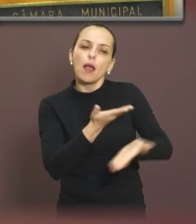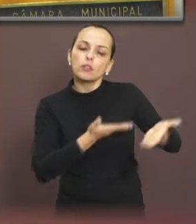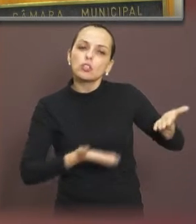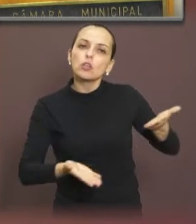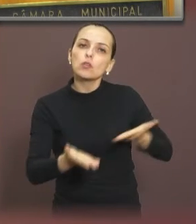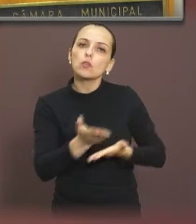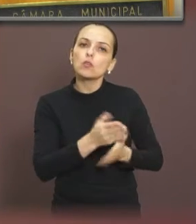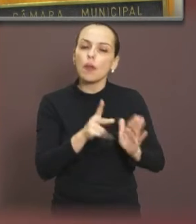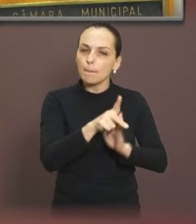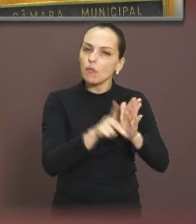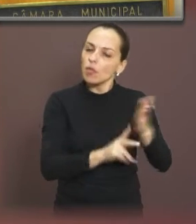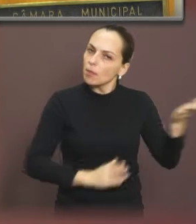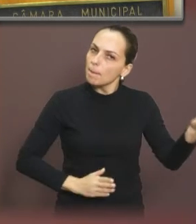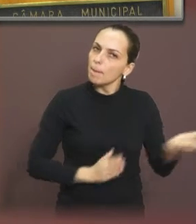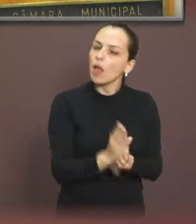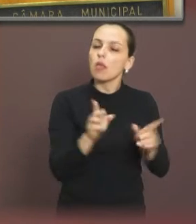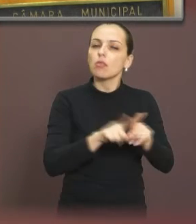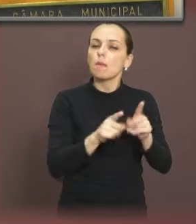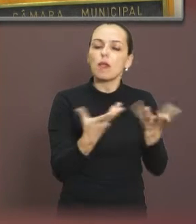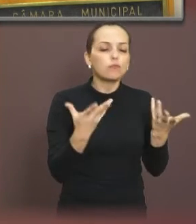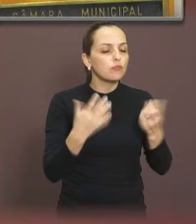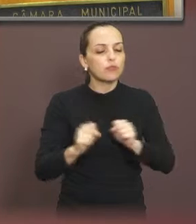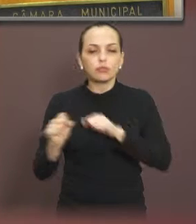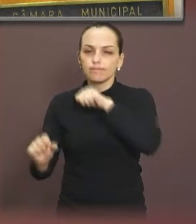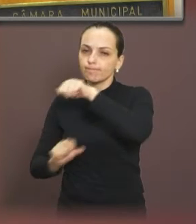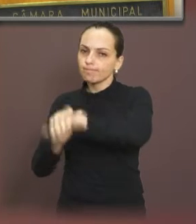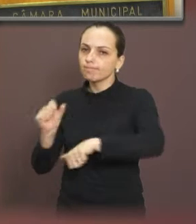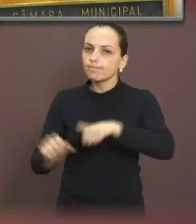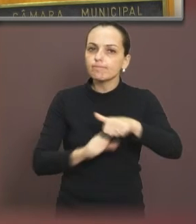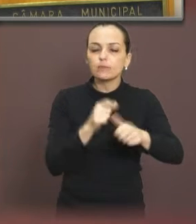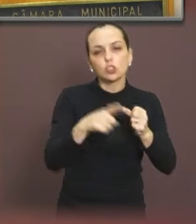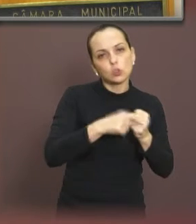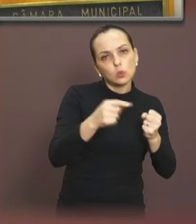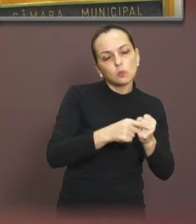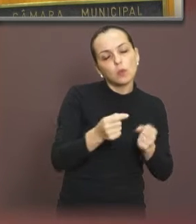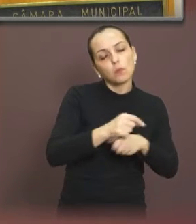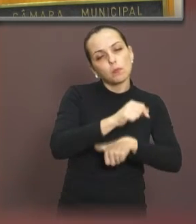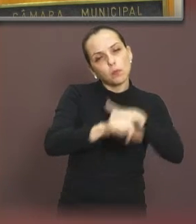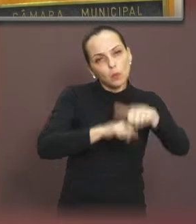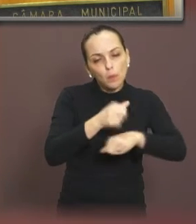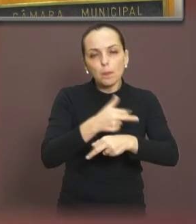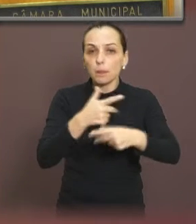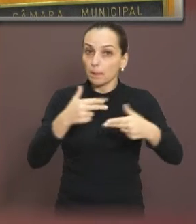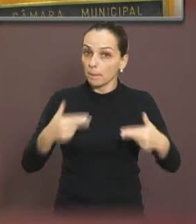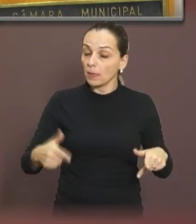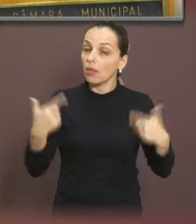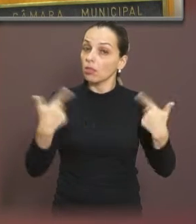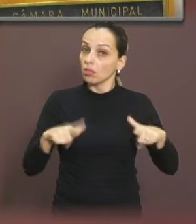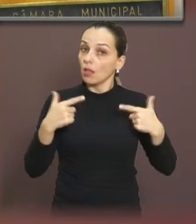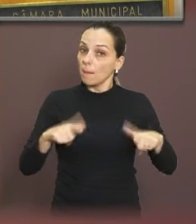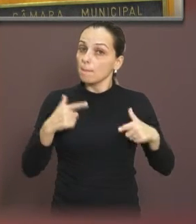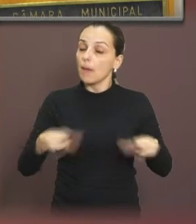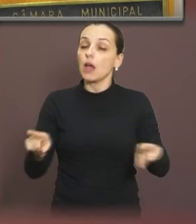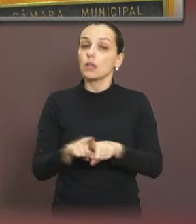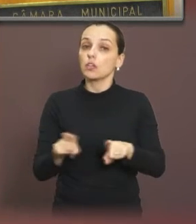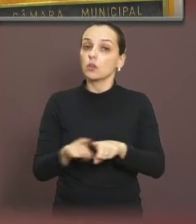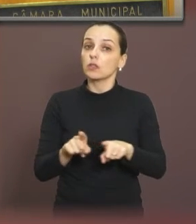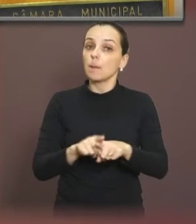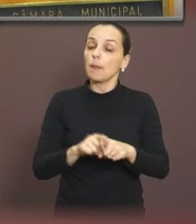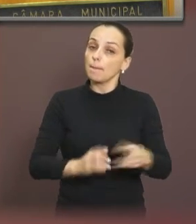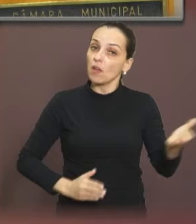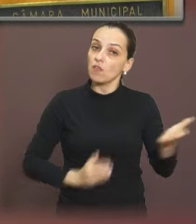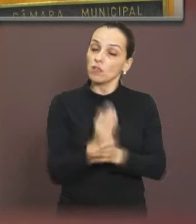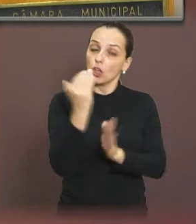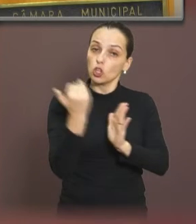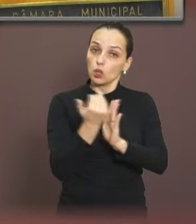projetos, rejeição de projetos, alteração de algum artigo. Então, está aí também a nossa atuação para a articulação da aprovação